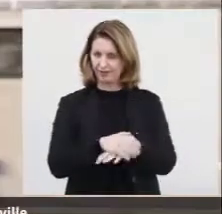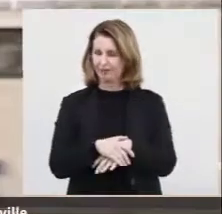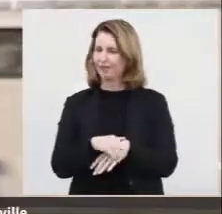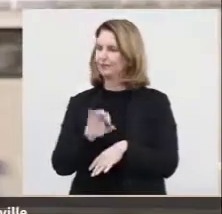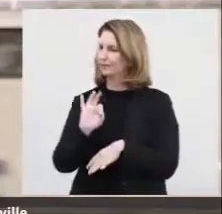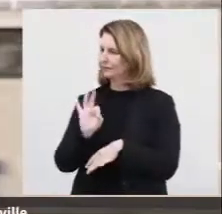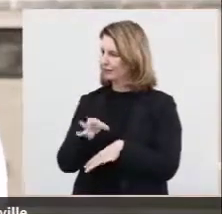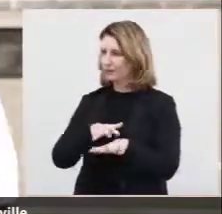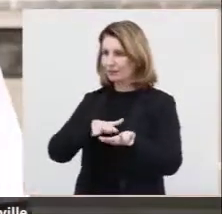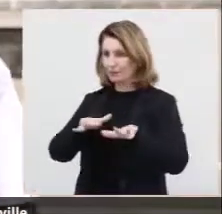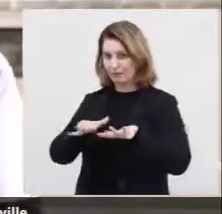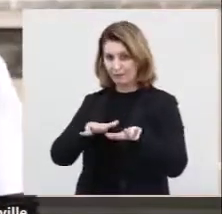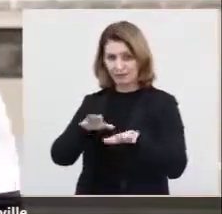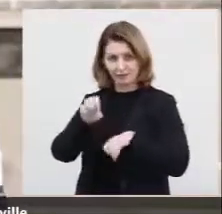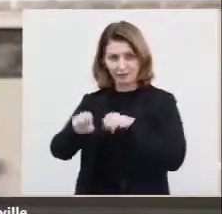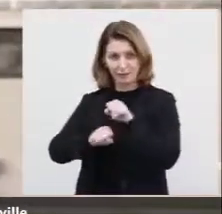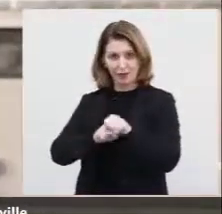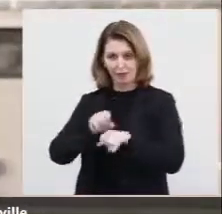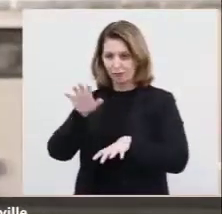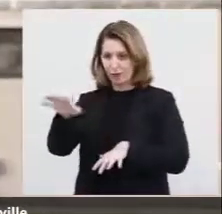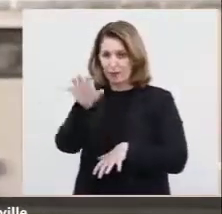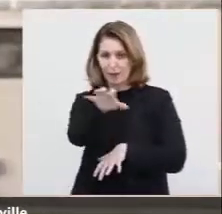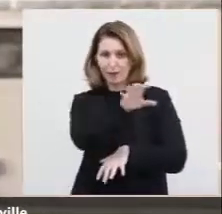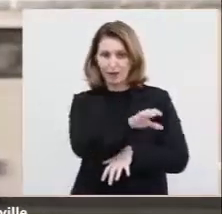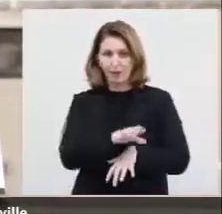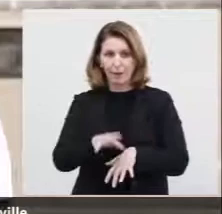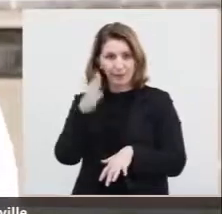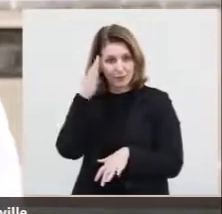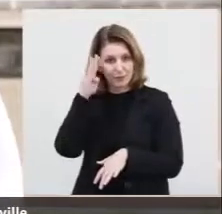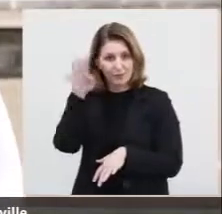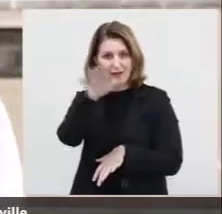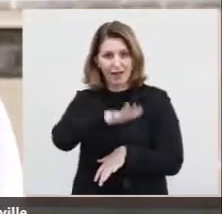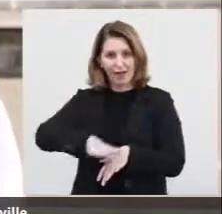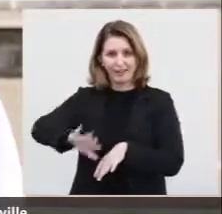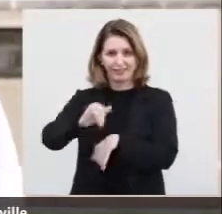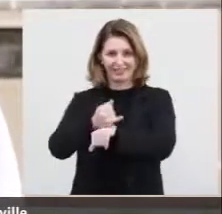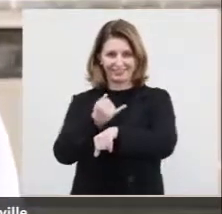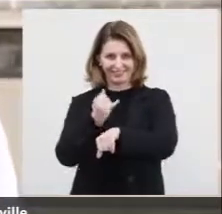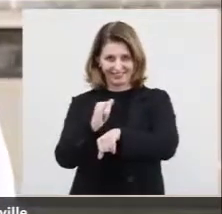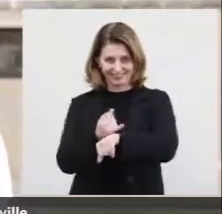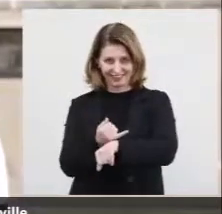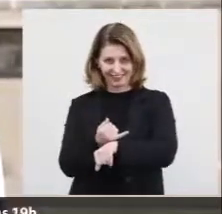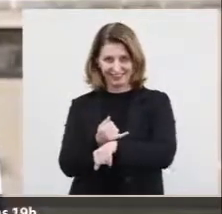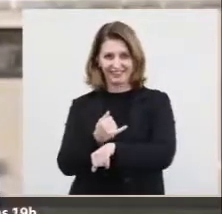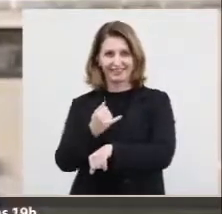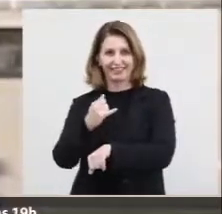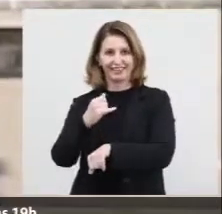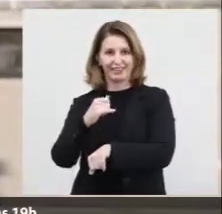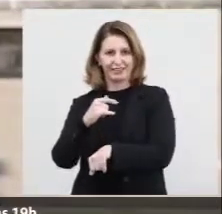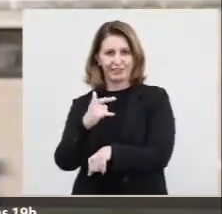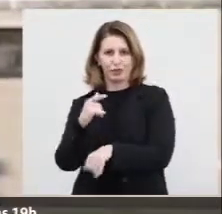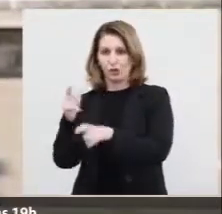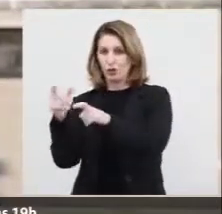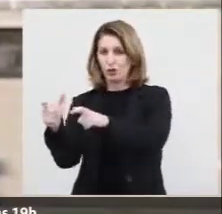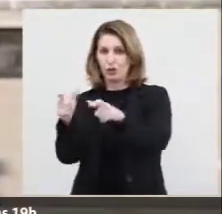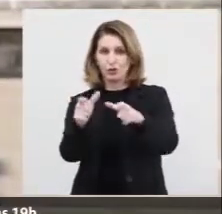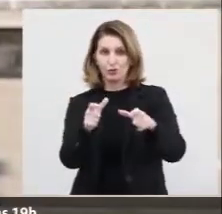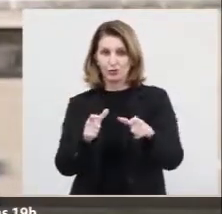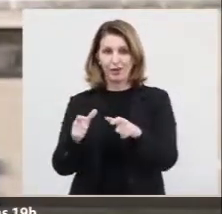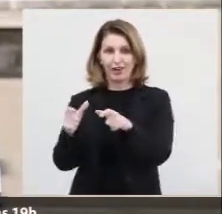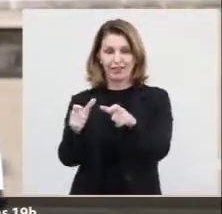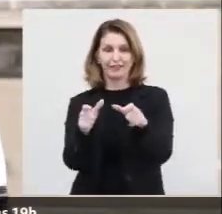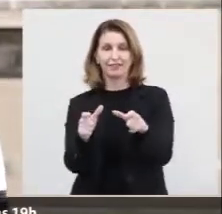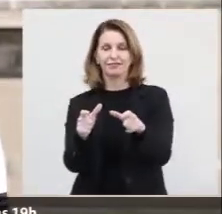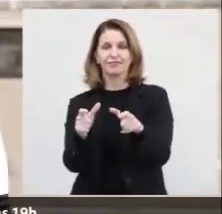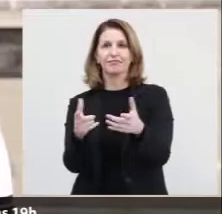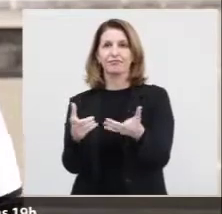O Mexa-se Bike, ele estará distribuído nas principais regiões de Joinville. Estaremos em locais de